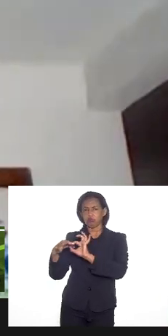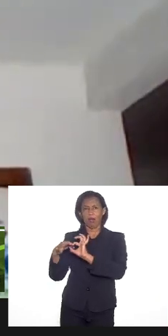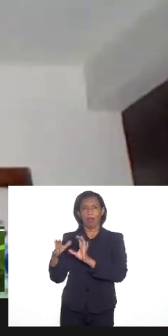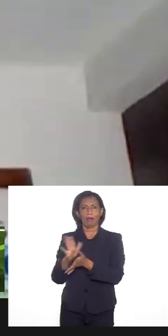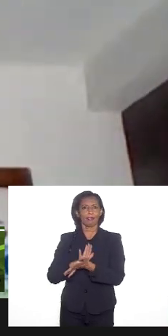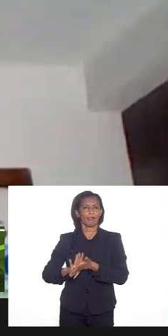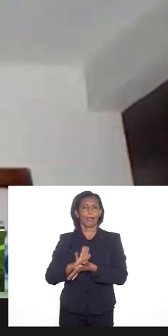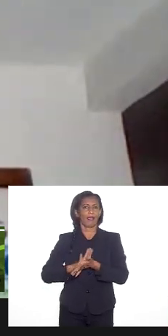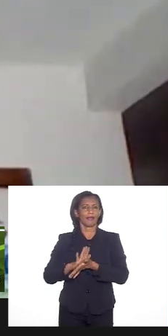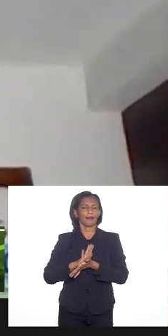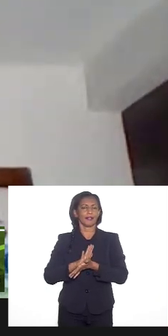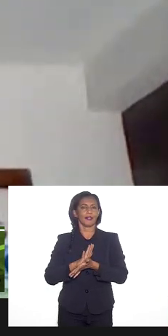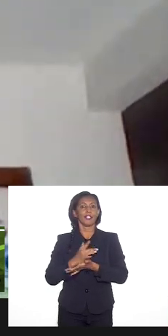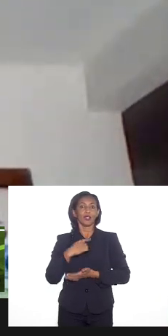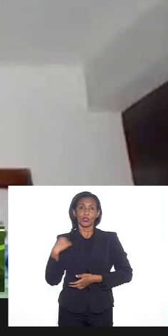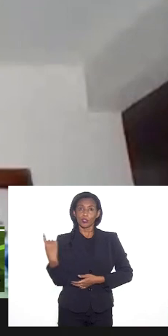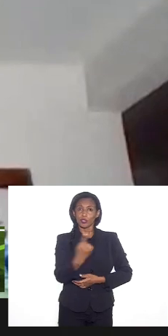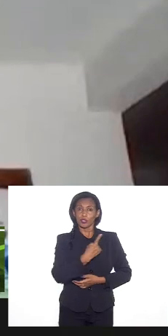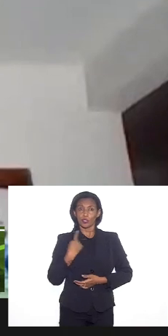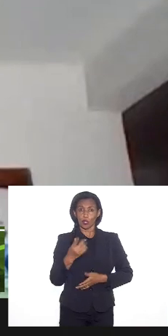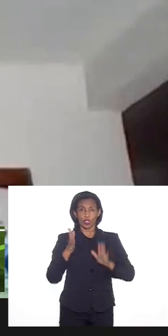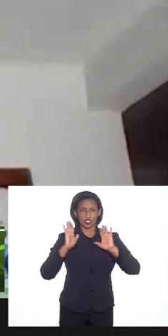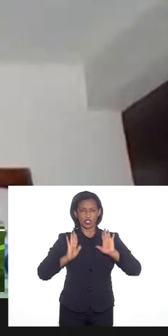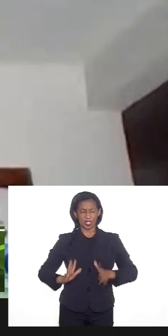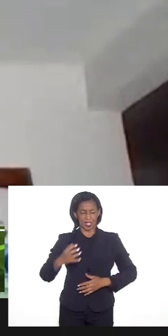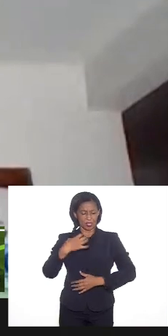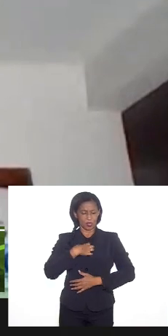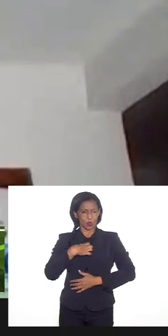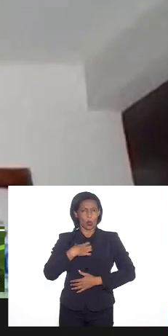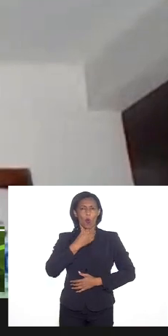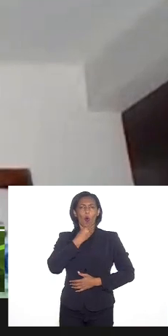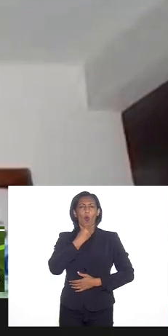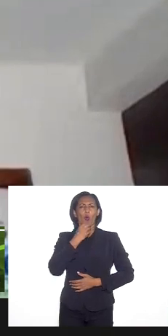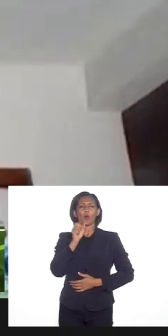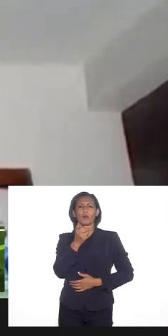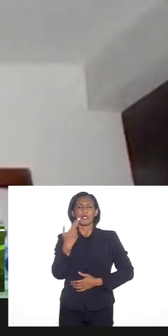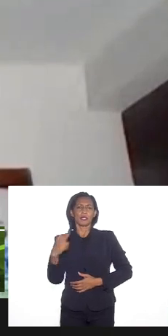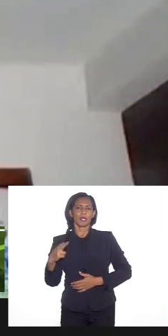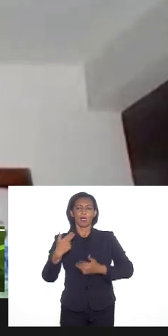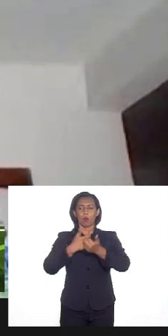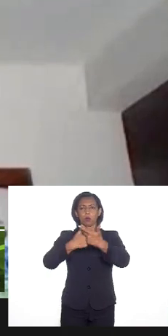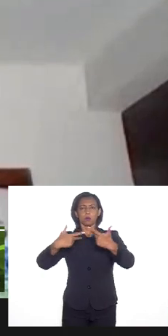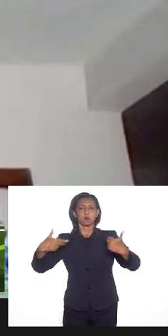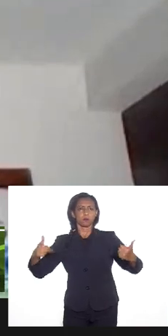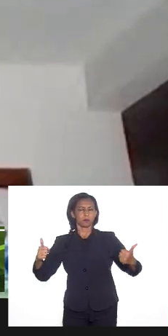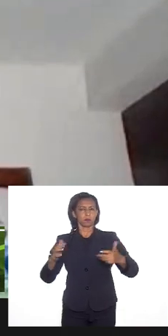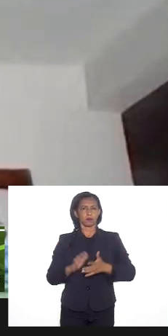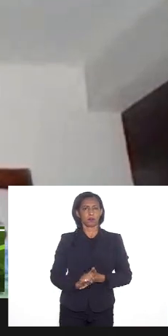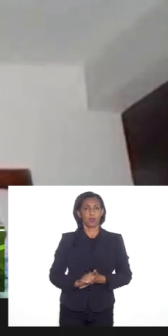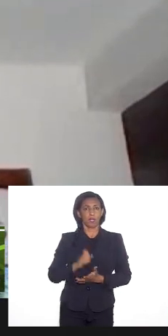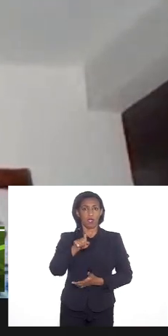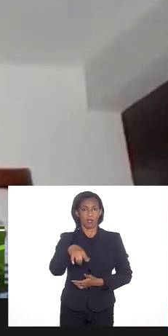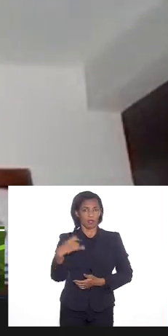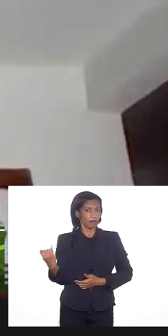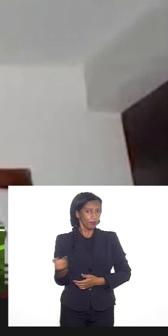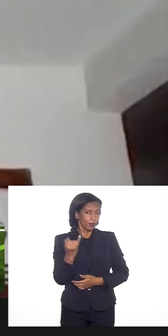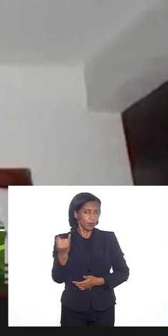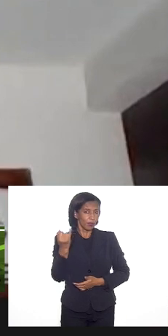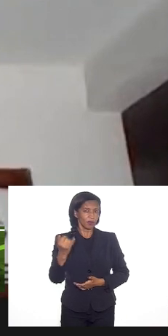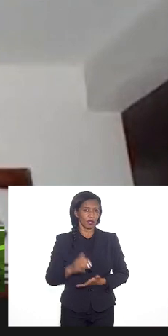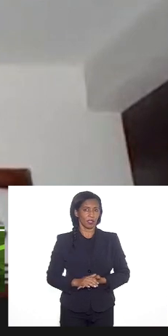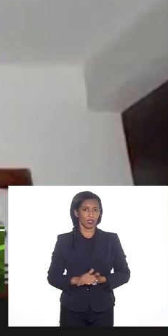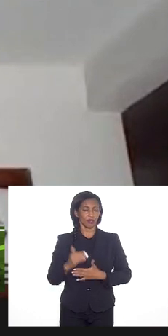ligados em sentido integral de homem, ser, natureza e coisas. Então, é importante que esse